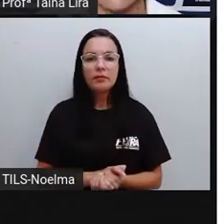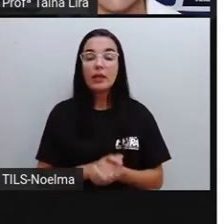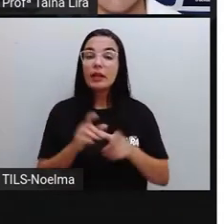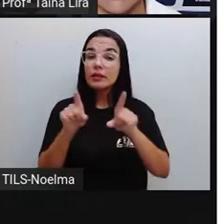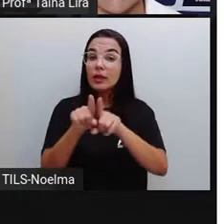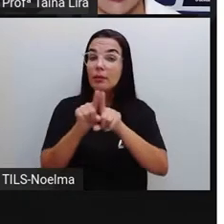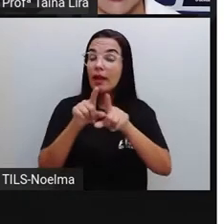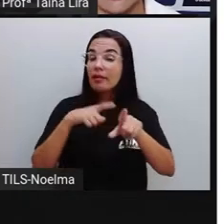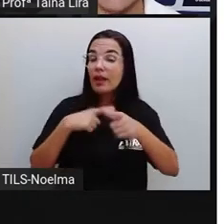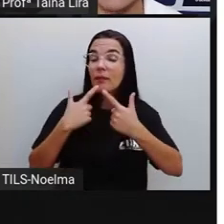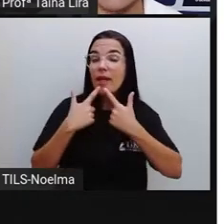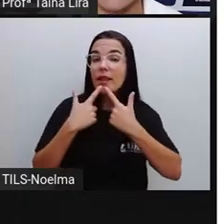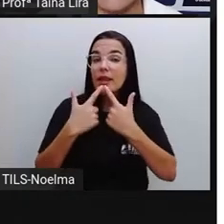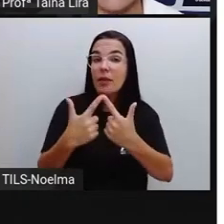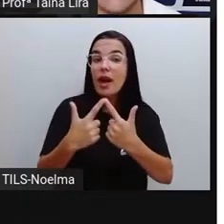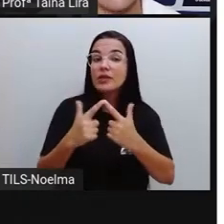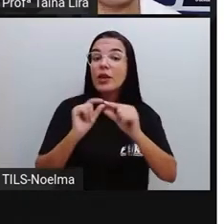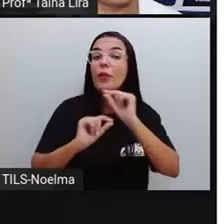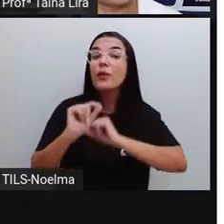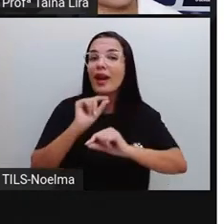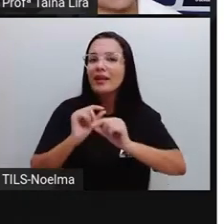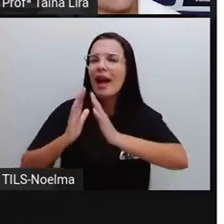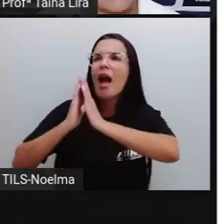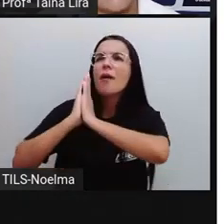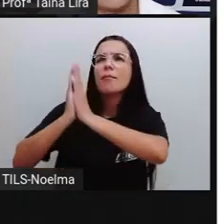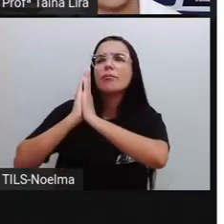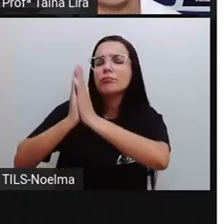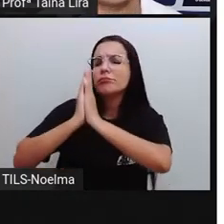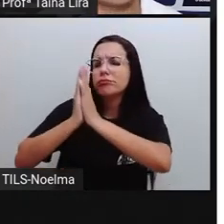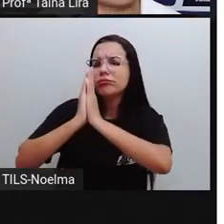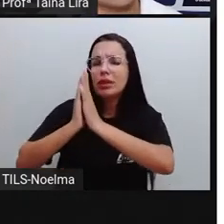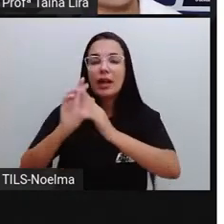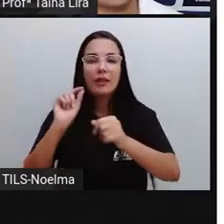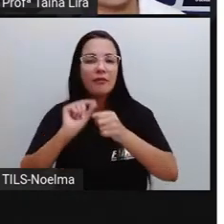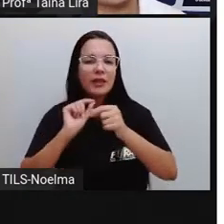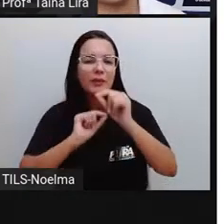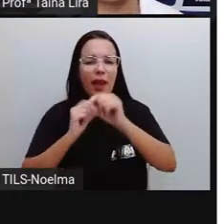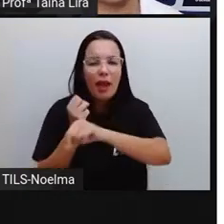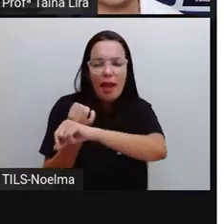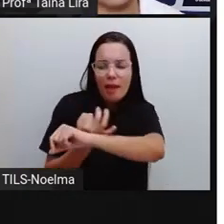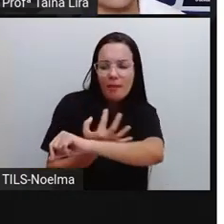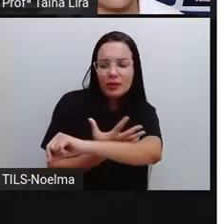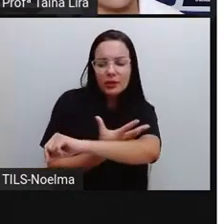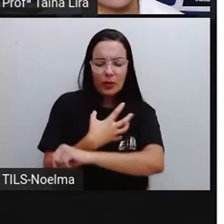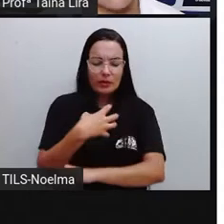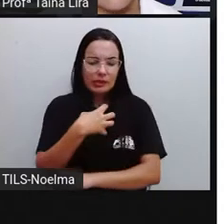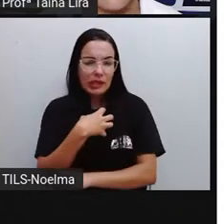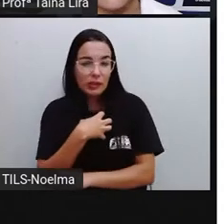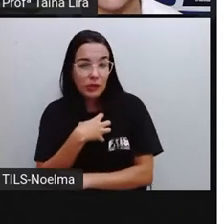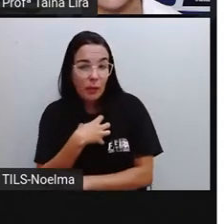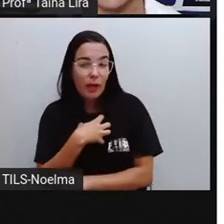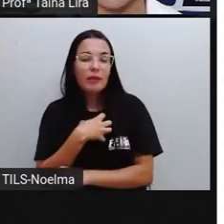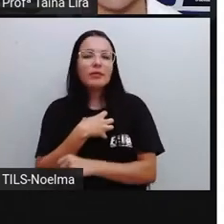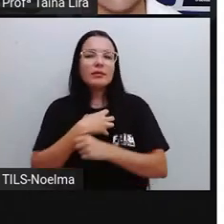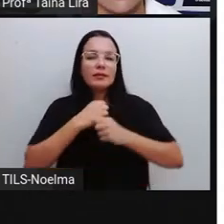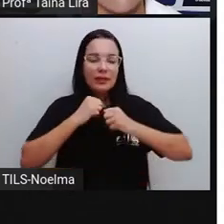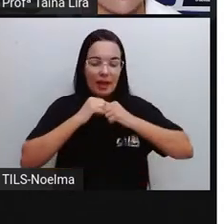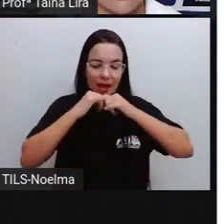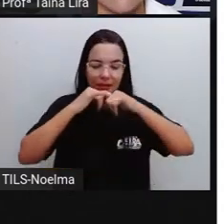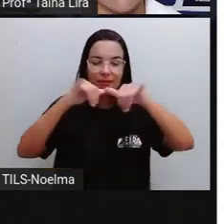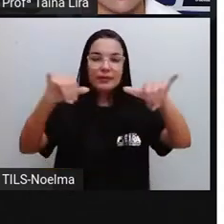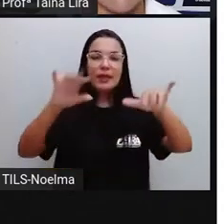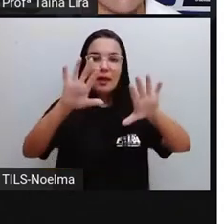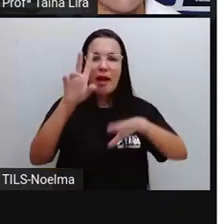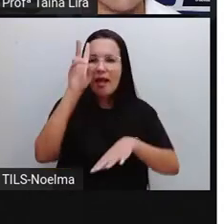Ela tem uma linguagem apelativa que toca nas emoções e nos sentimentos, tá? Lembra quando a gente